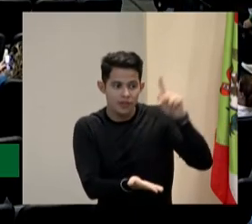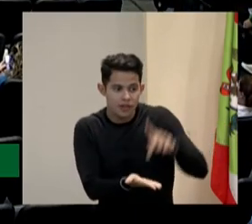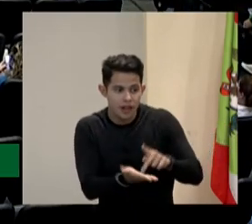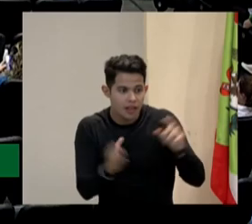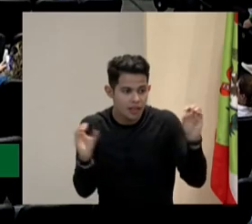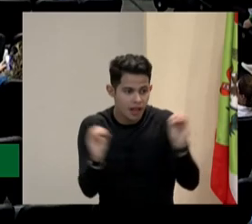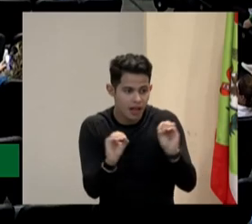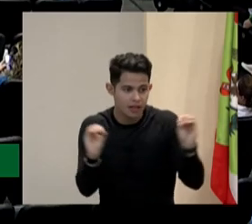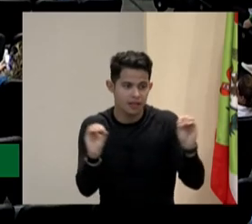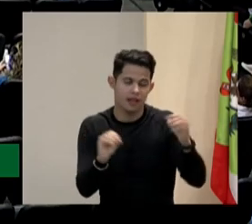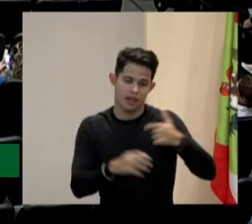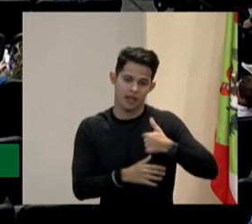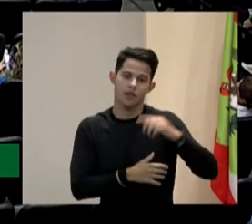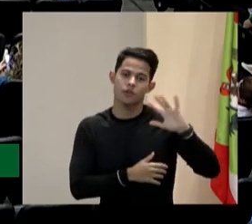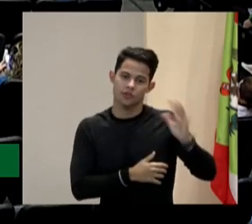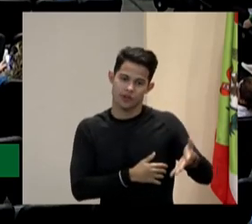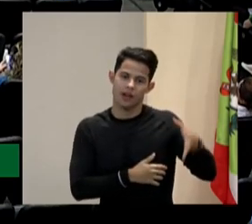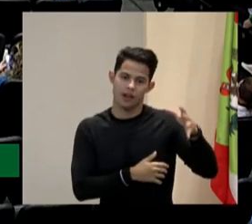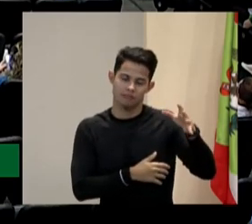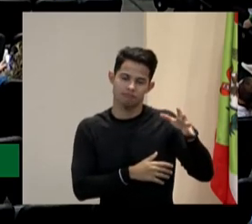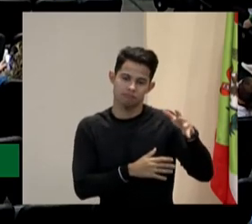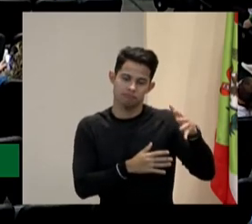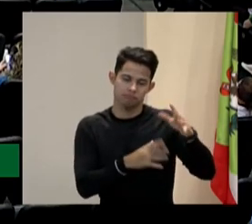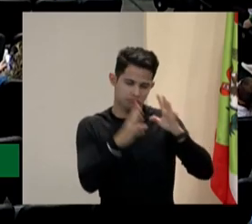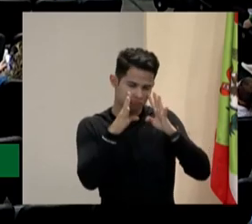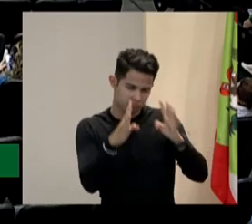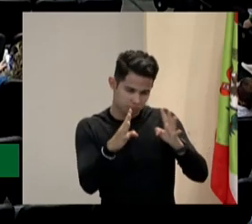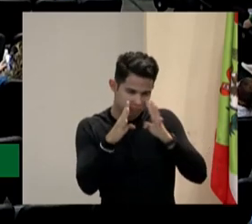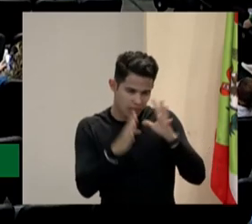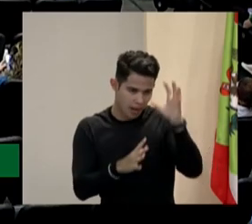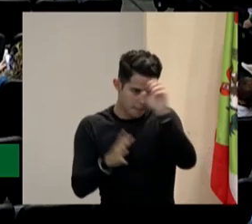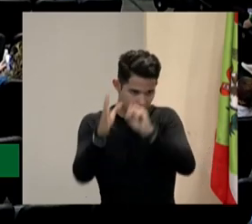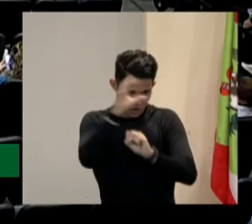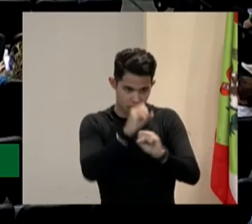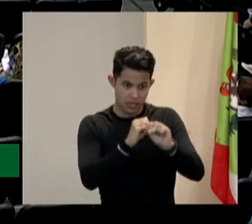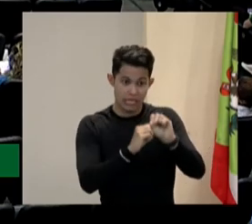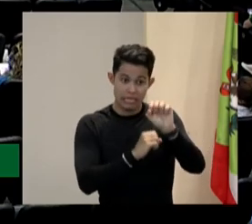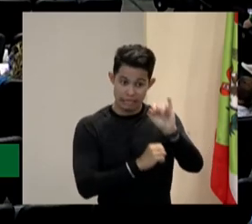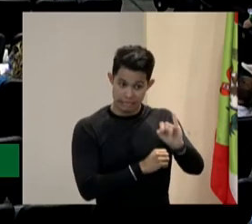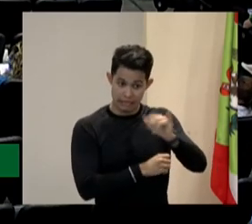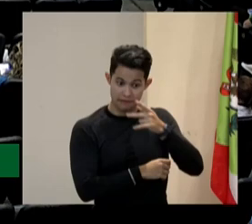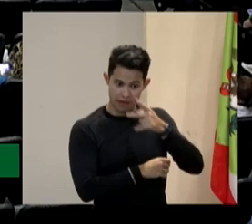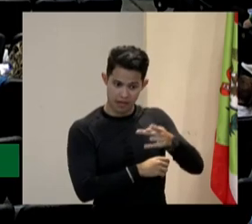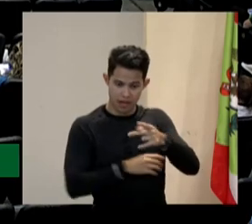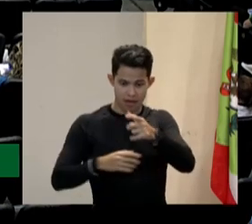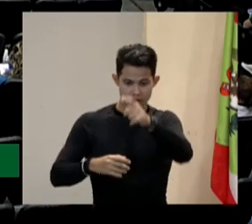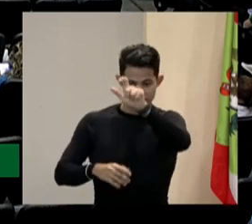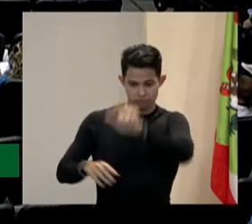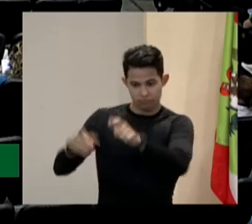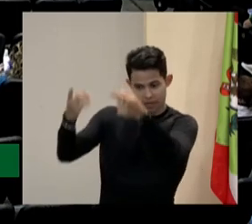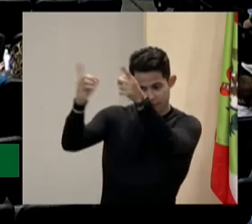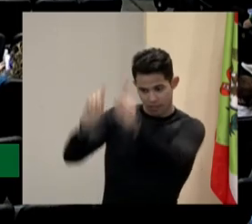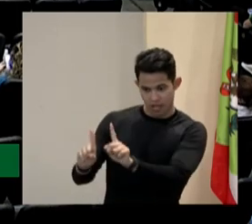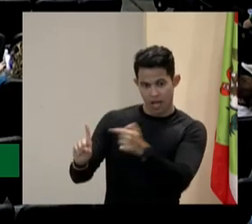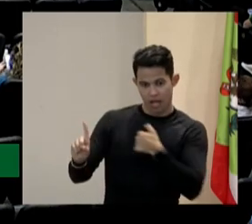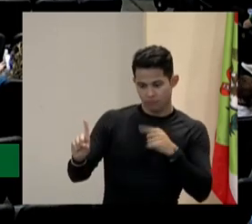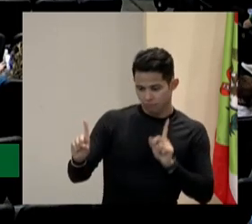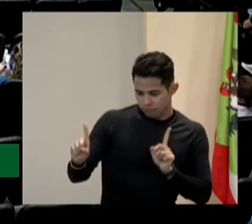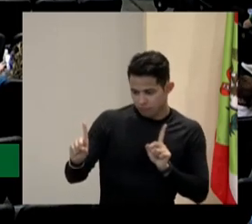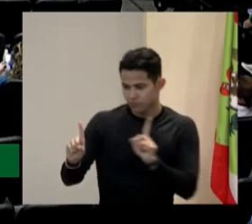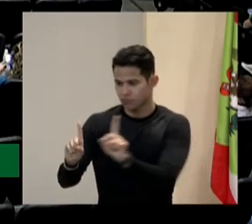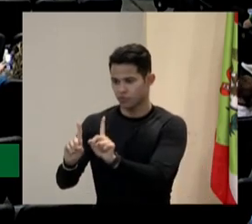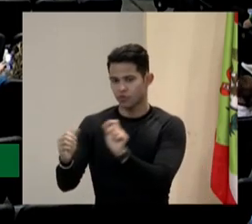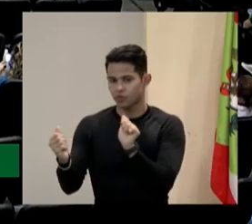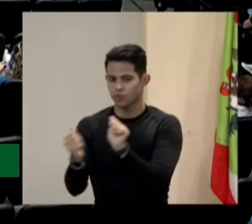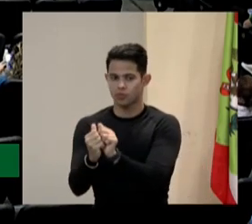né? E eu aprendi isso já. Não falem de nós, sem nós. Então eu tenho esse lugar que eu não